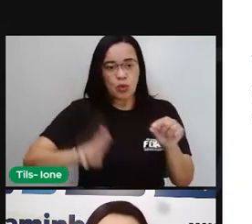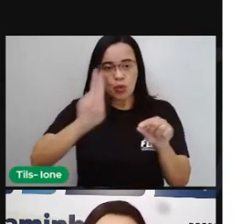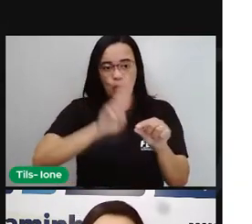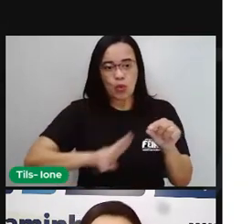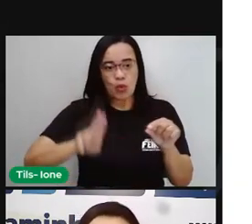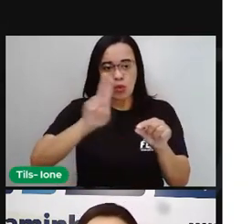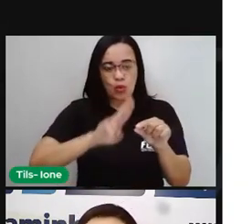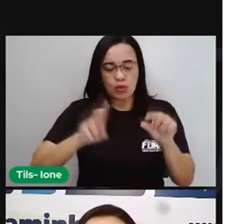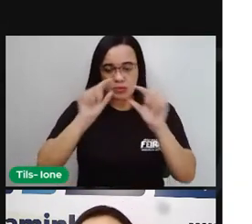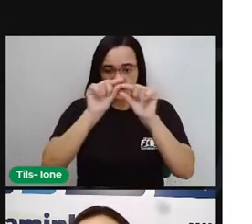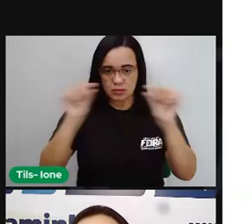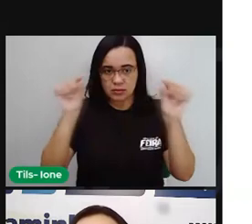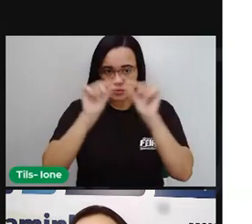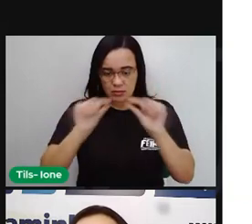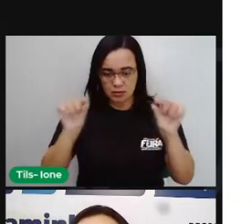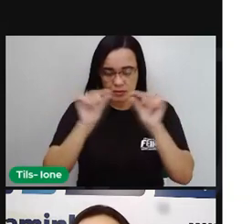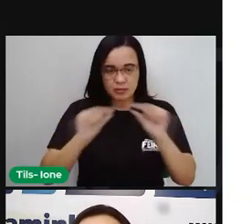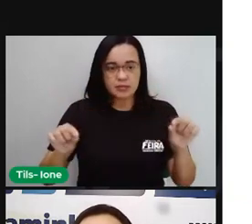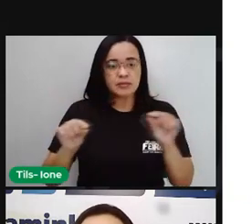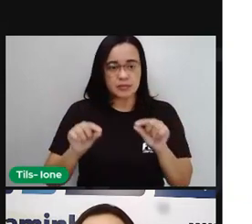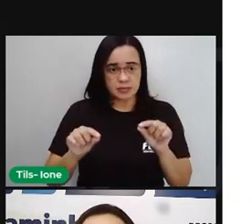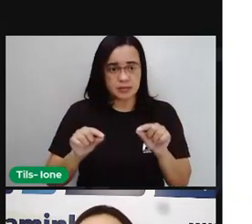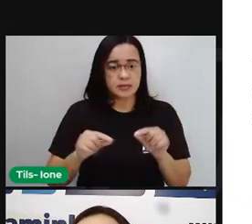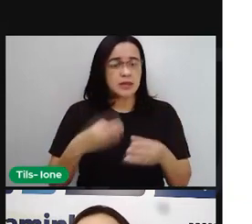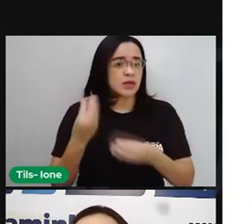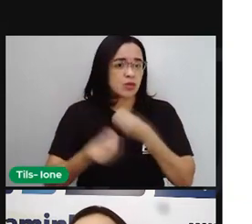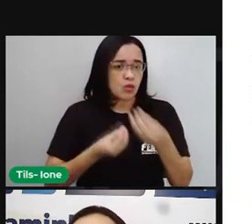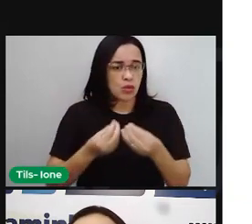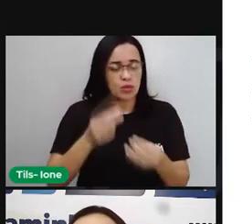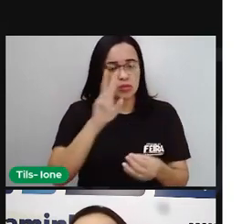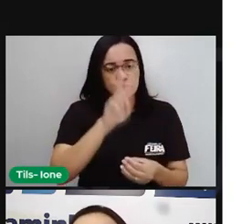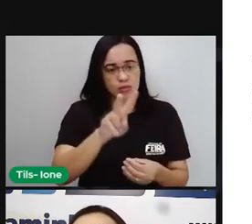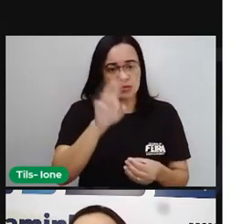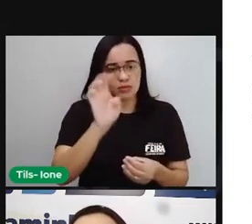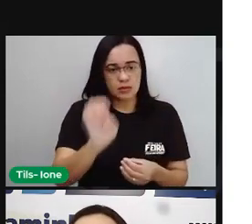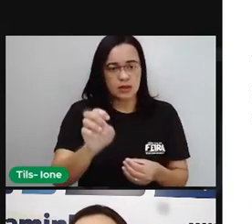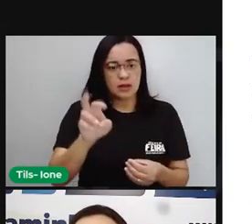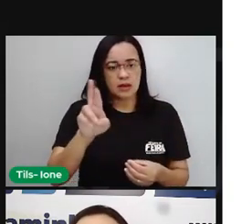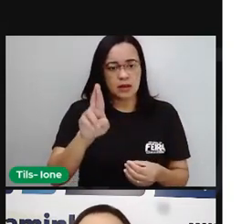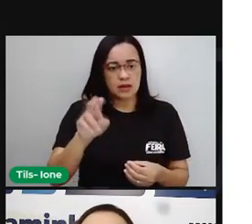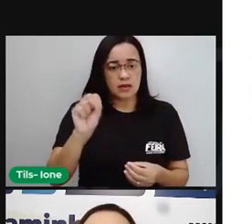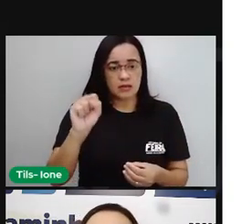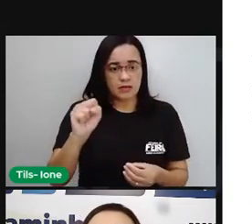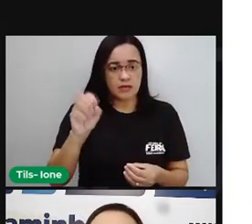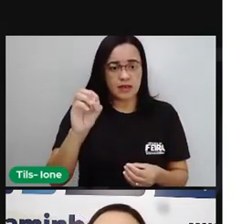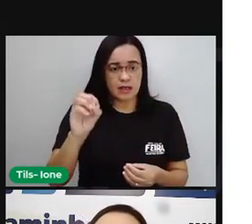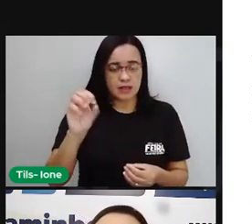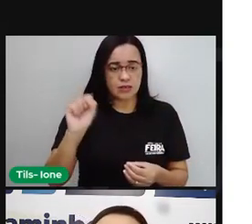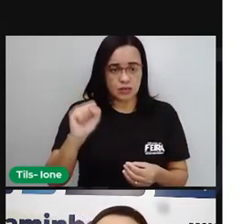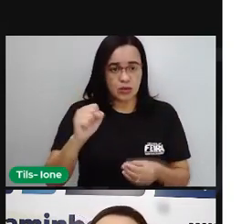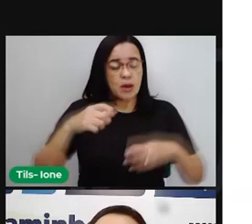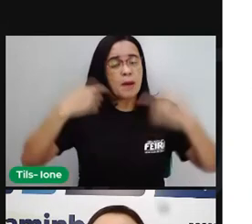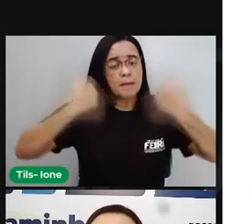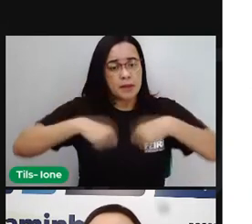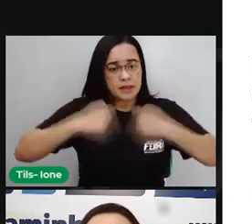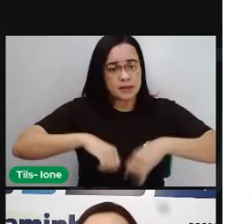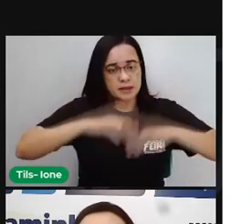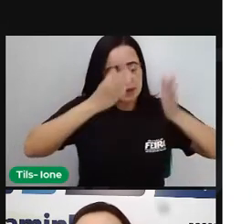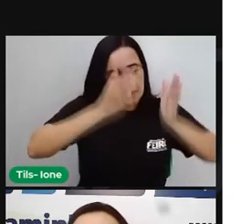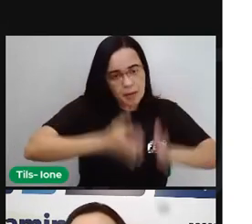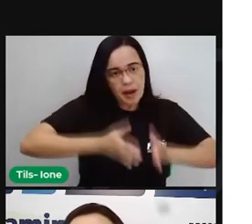cada linha do poema a gente chama de verso. E esses versos, eles podem ser organizados em quantidades